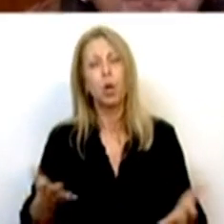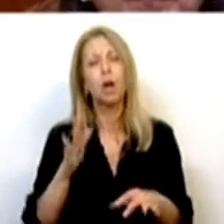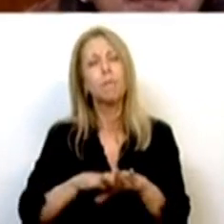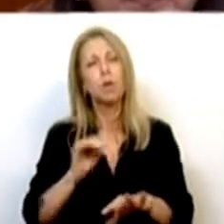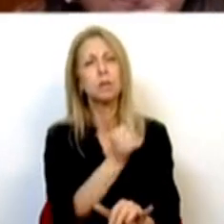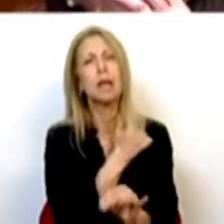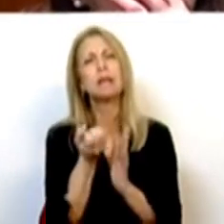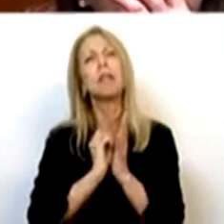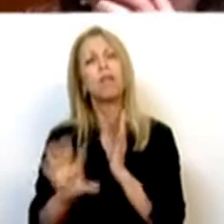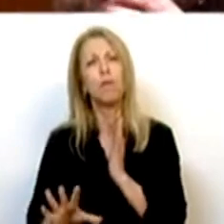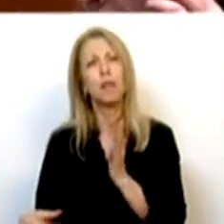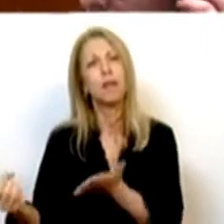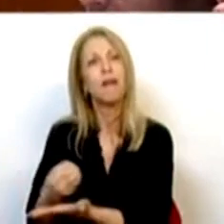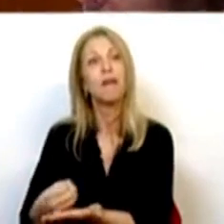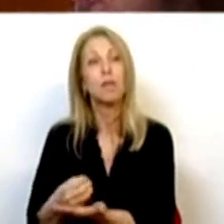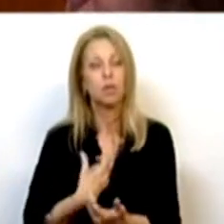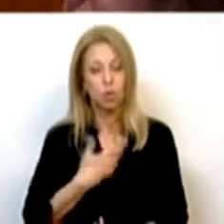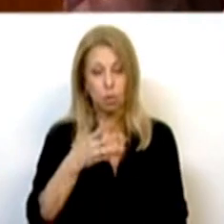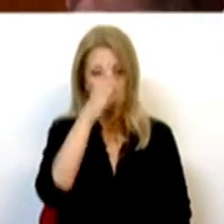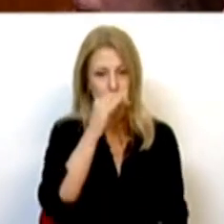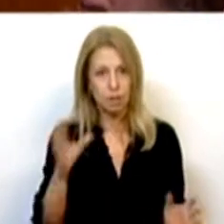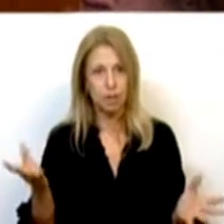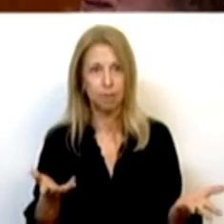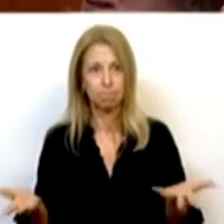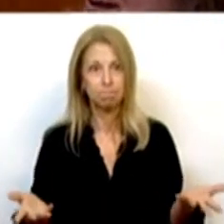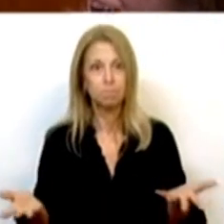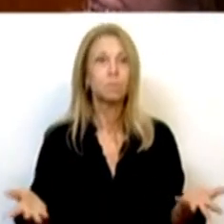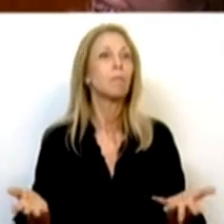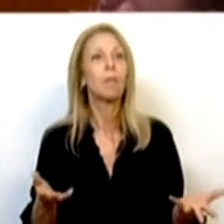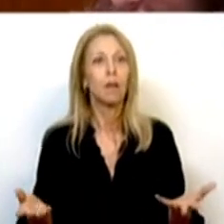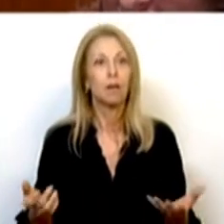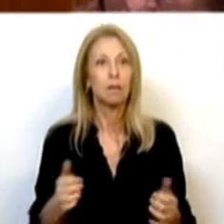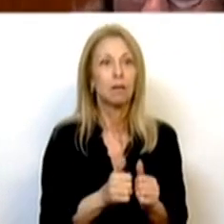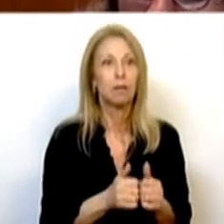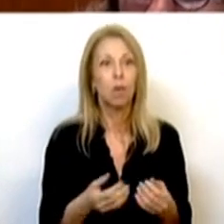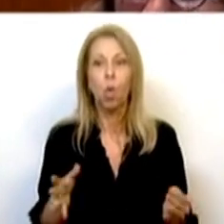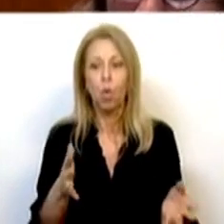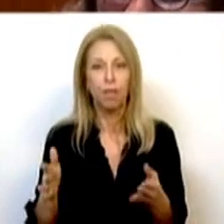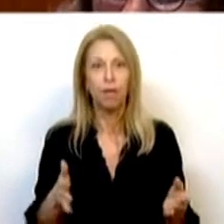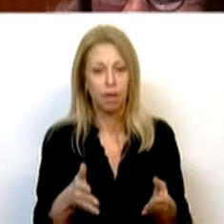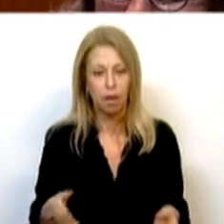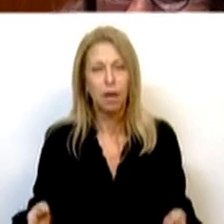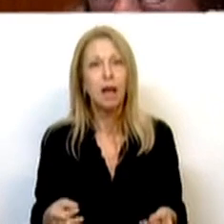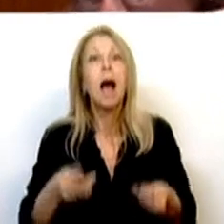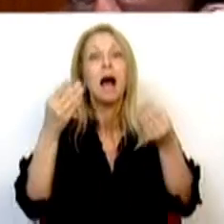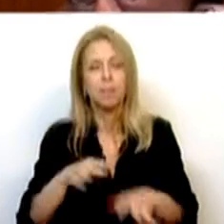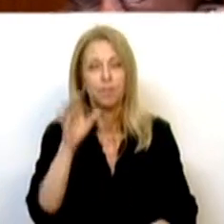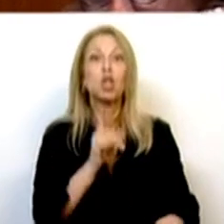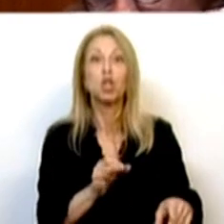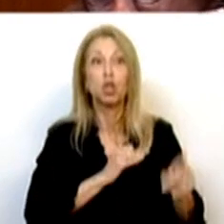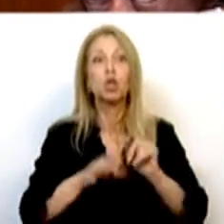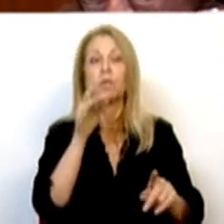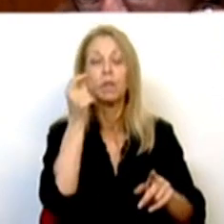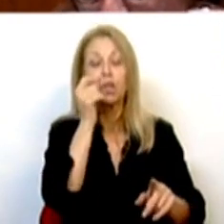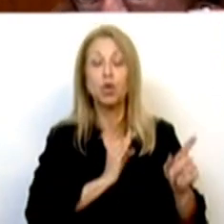nós temos, agora já não sei onde é puja aqui a minha... Nós temos, Srs. Deputados, lembrar, o diploma